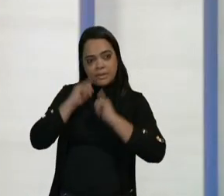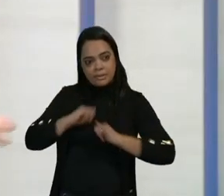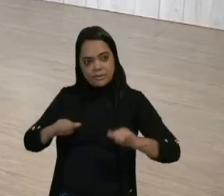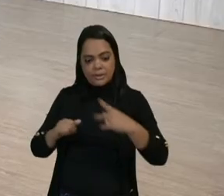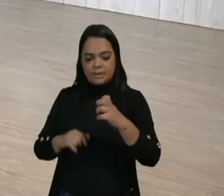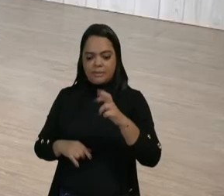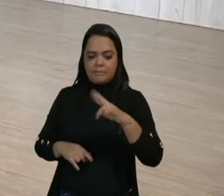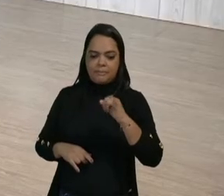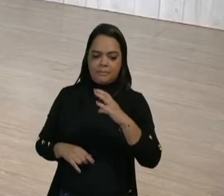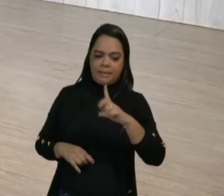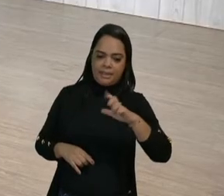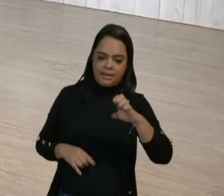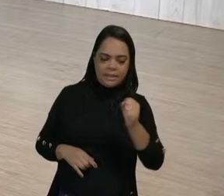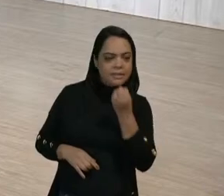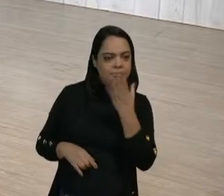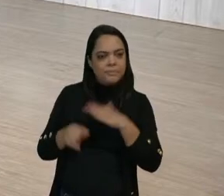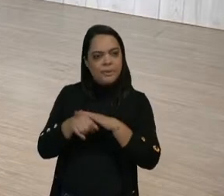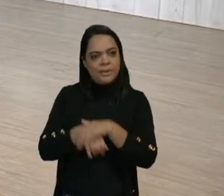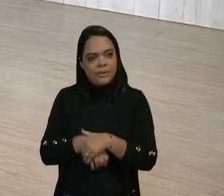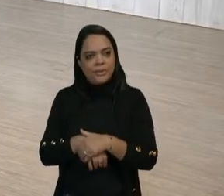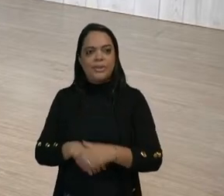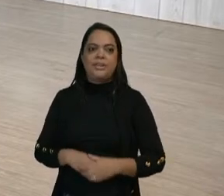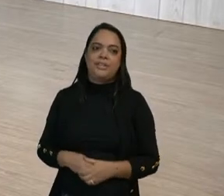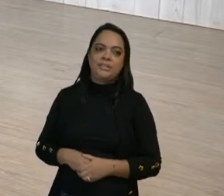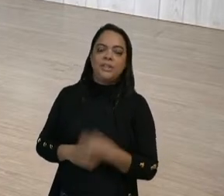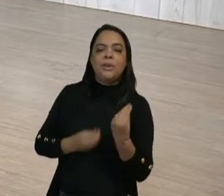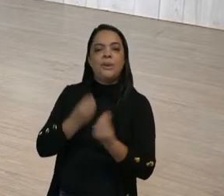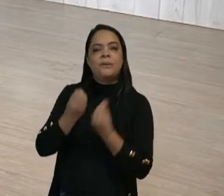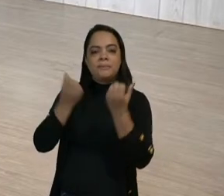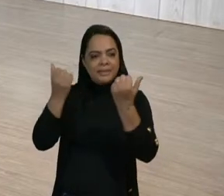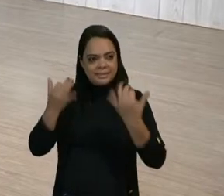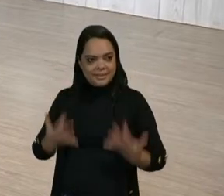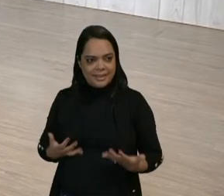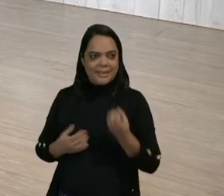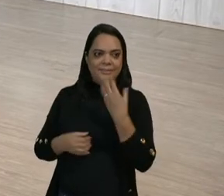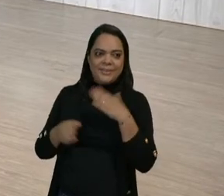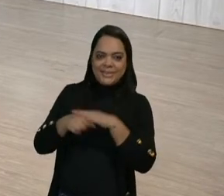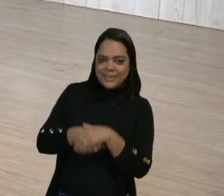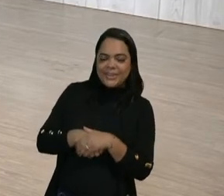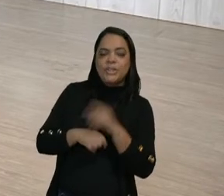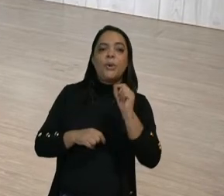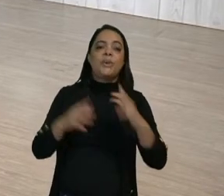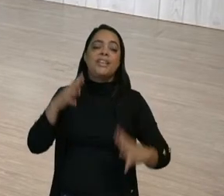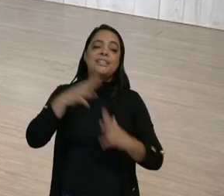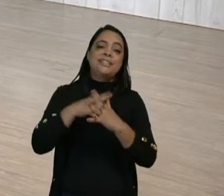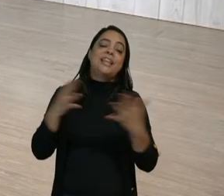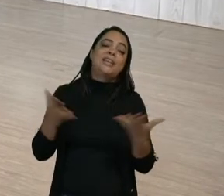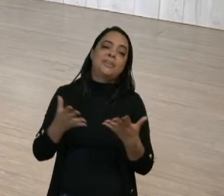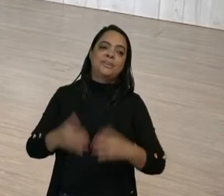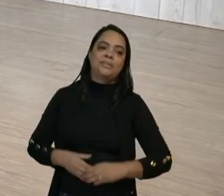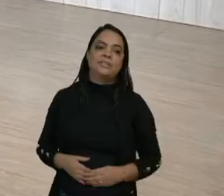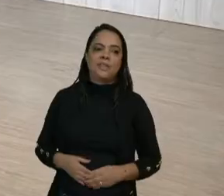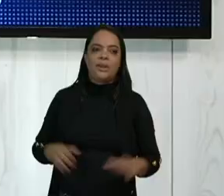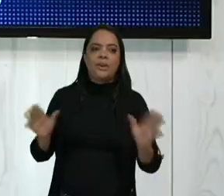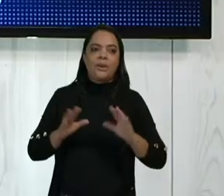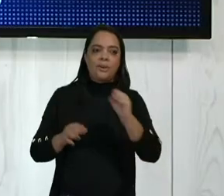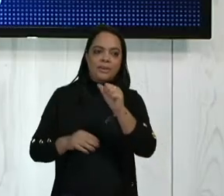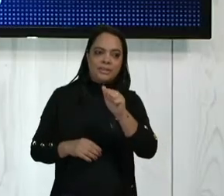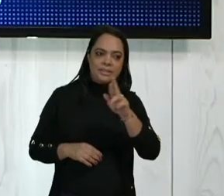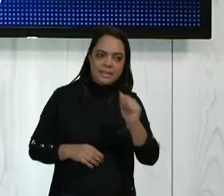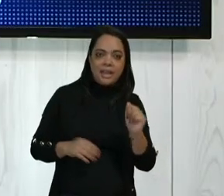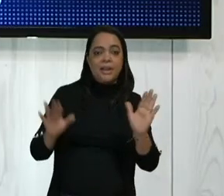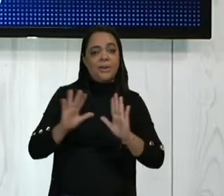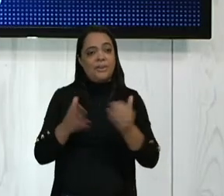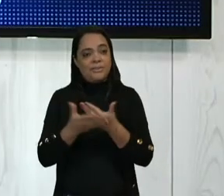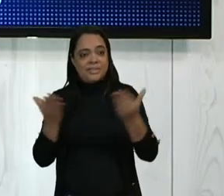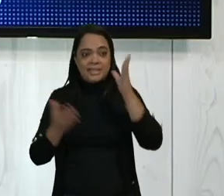Péricles Hortêncio. Boa noite, Péricles. Boa noite. Boa noite. Quais são os destaques de hoje, Péricles? Boa Sara. E boa noite para você que